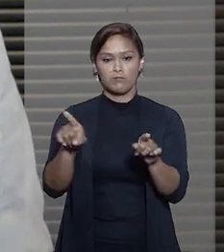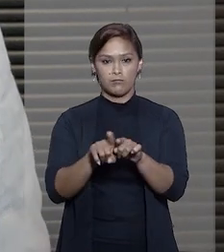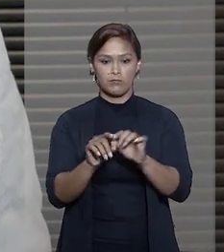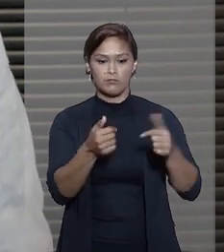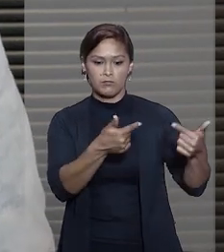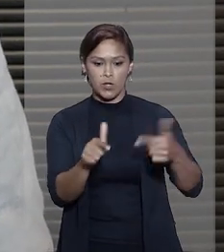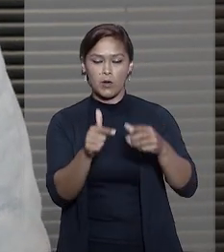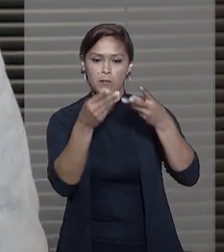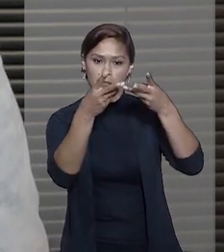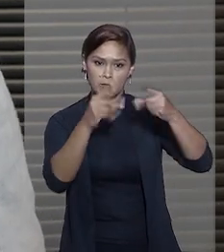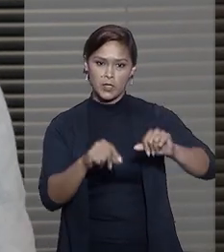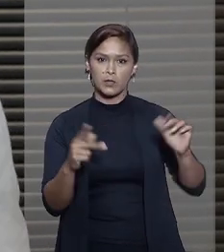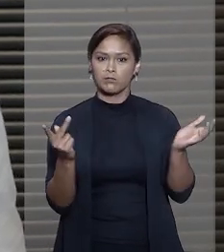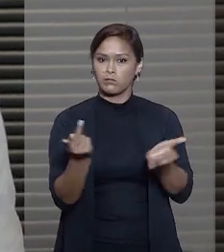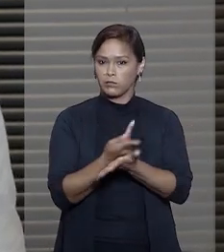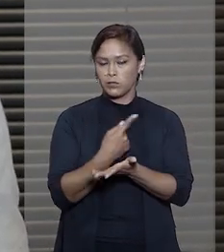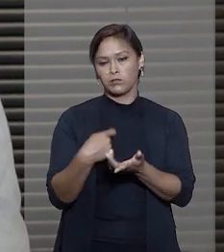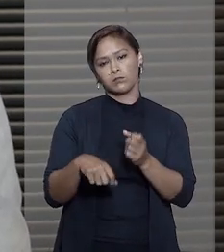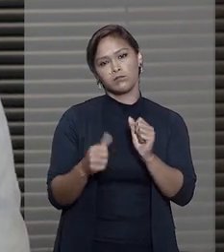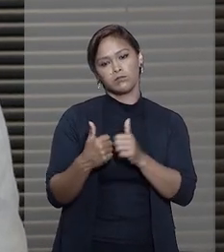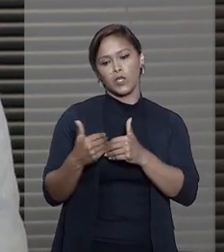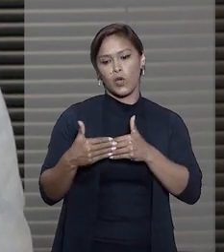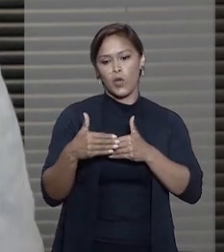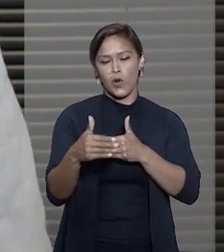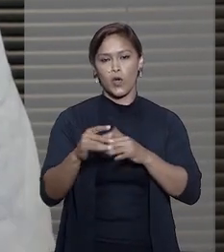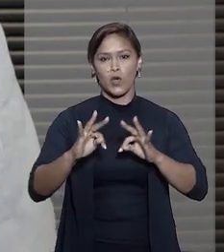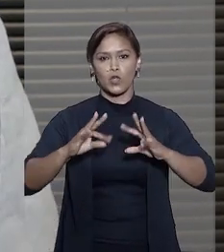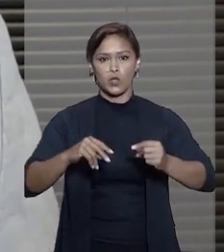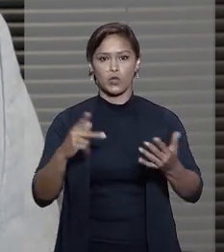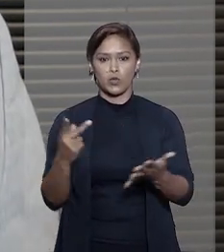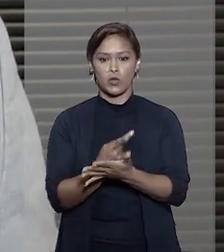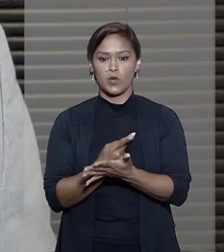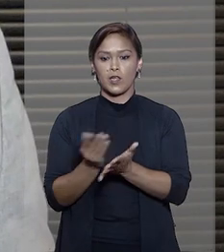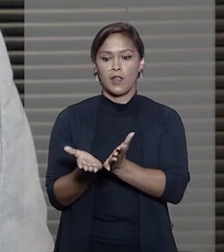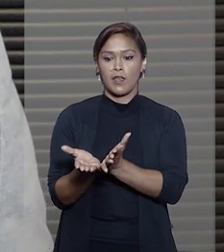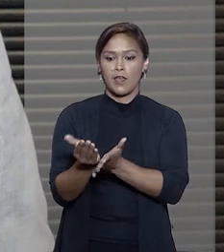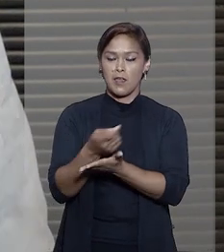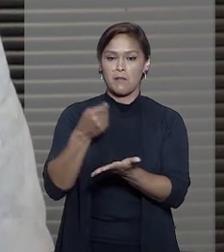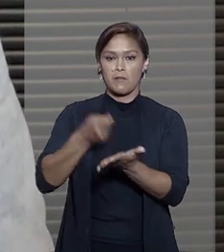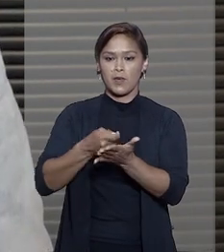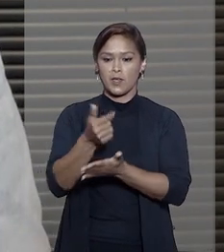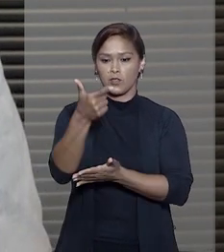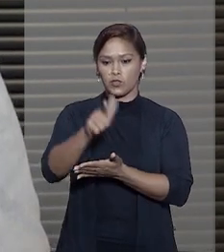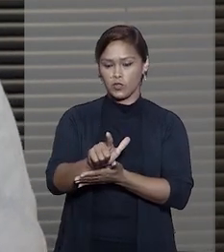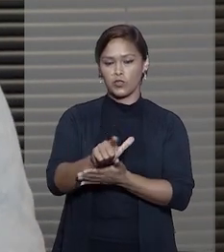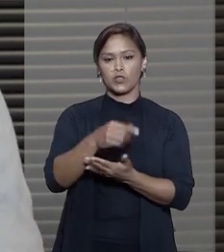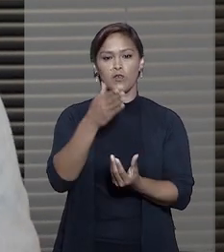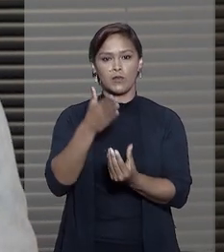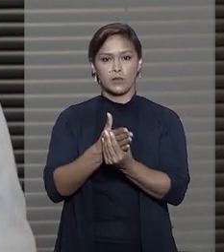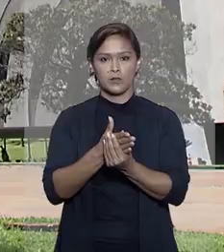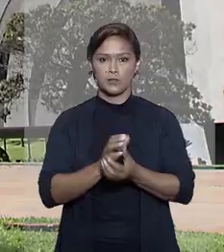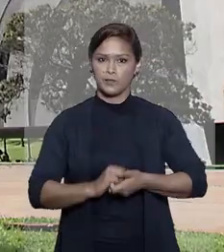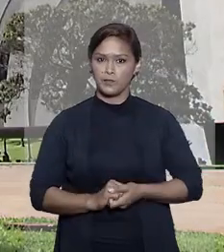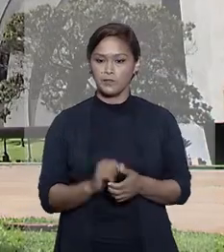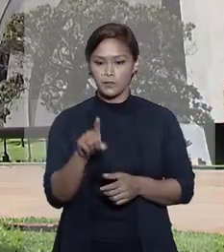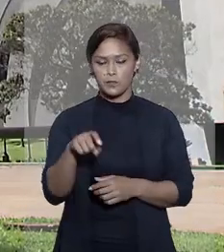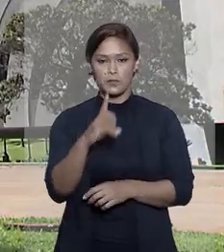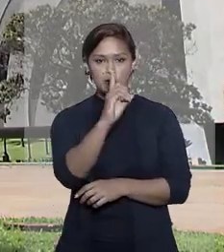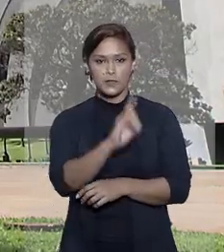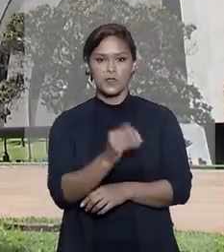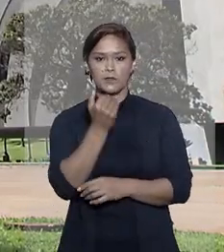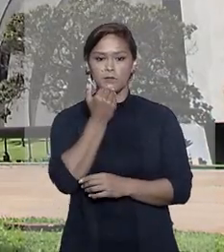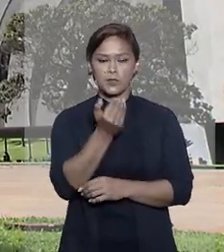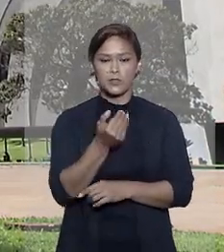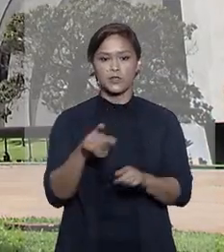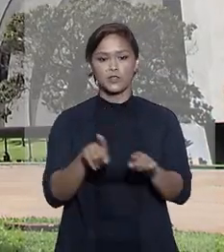de eventuais prejuízos suportados durante o processo e ressarcimento de custas processuais. O ex-diretor